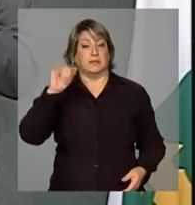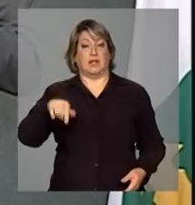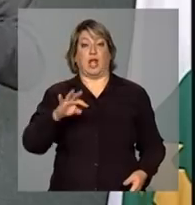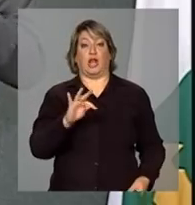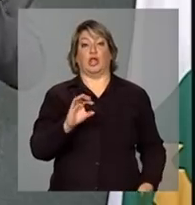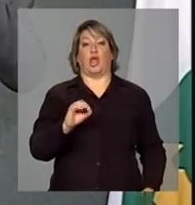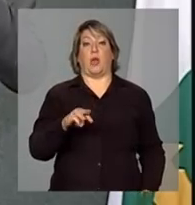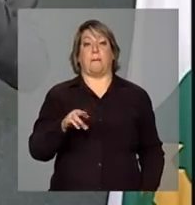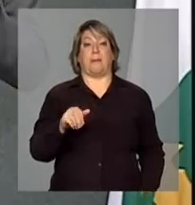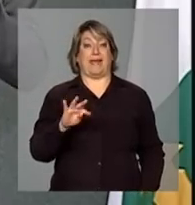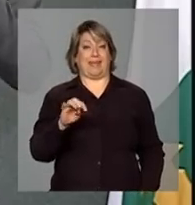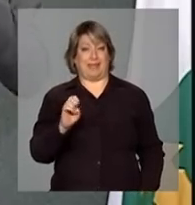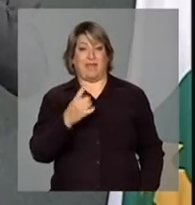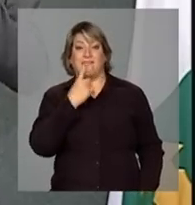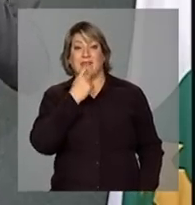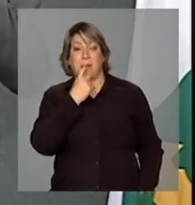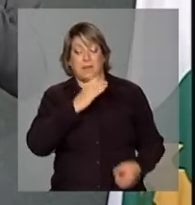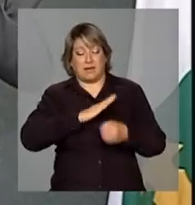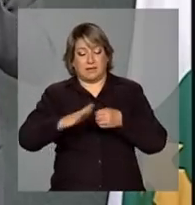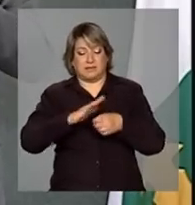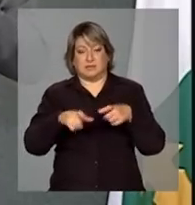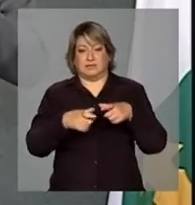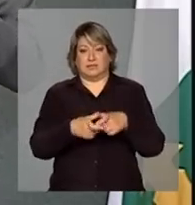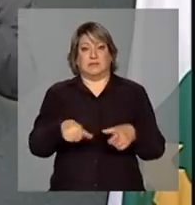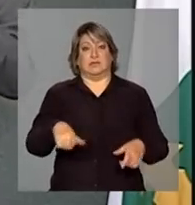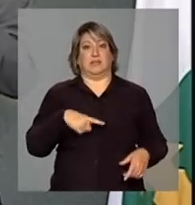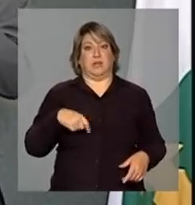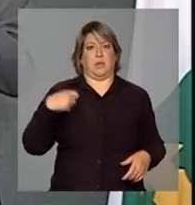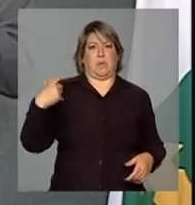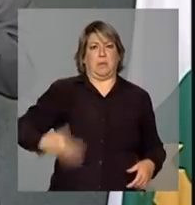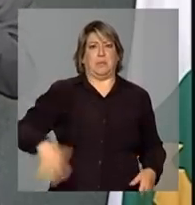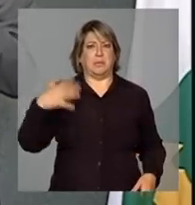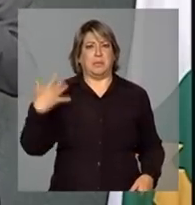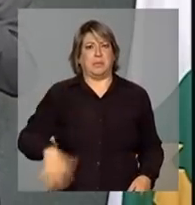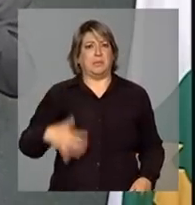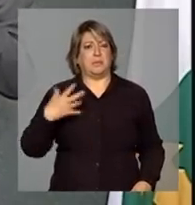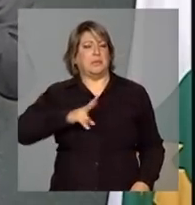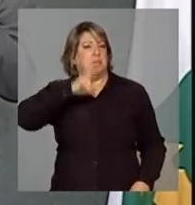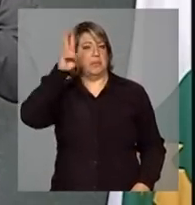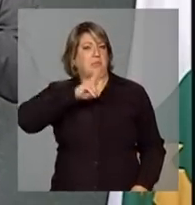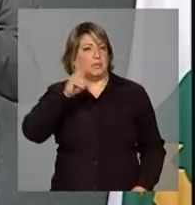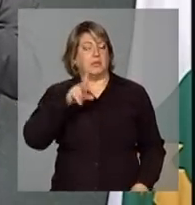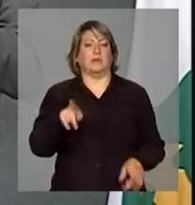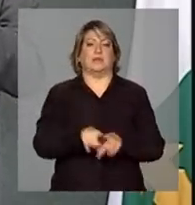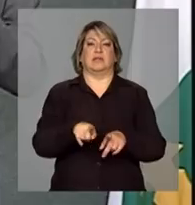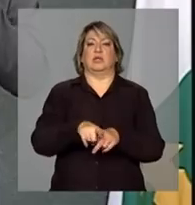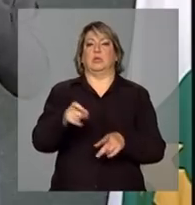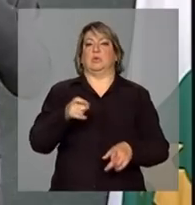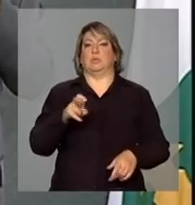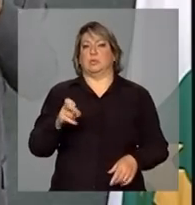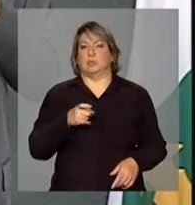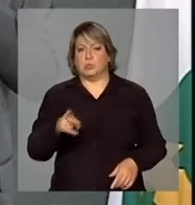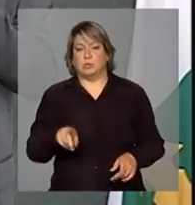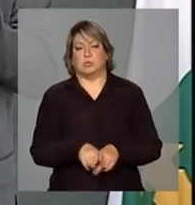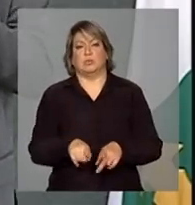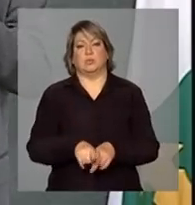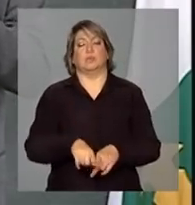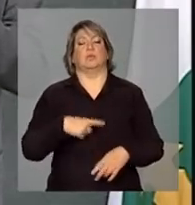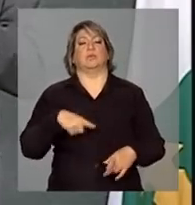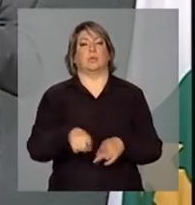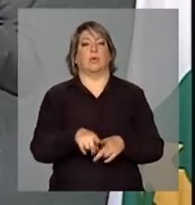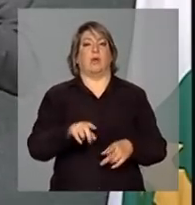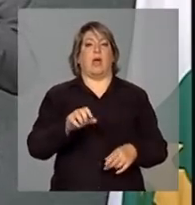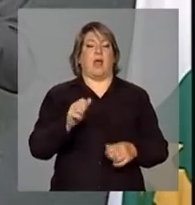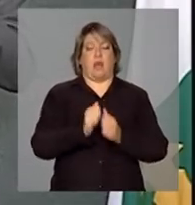tomate, que está a vedete, vitrine, igual ao chuchu lá atrás, enfim. Mas tem outros produtos que a gente percebe, como é o caso do arroz,